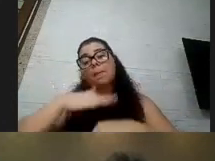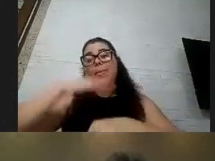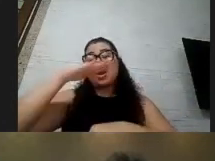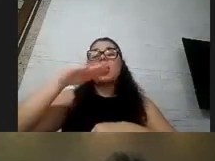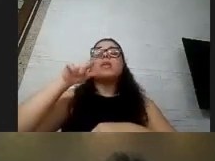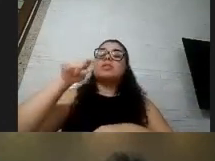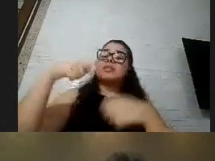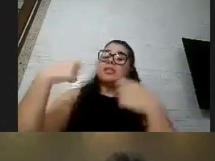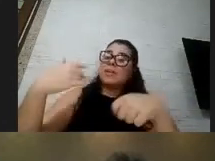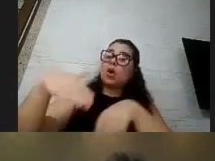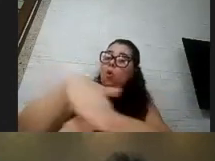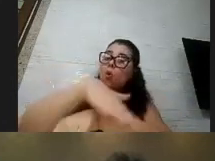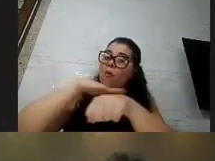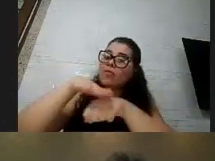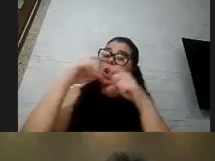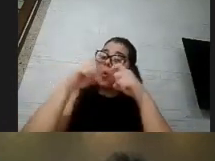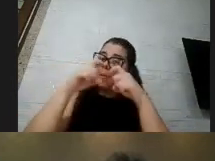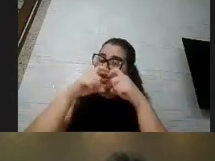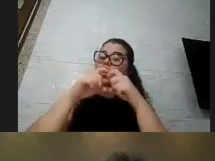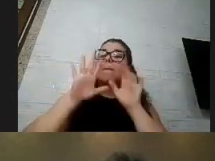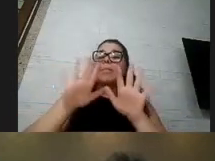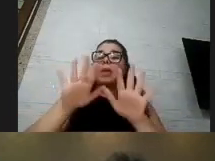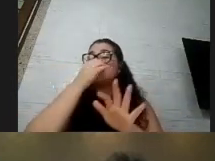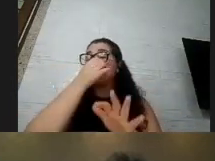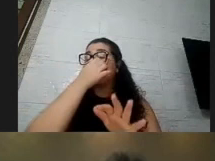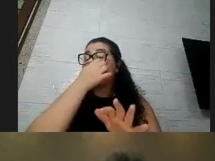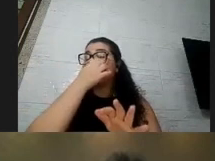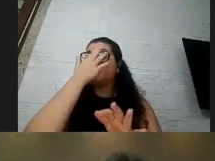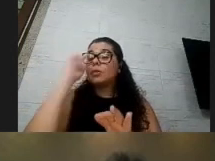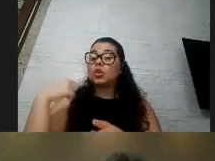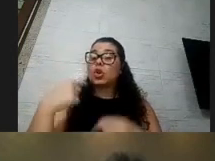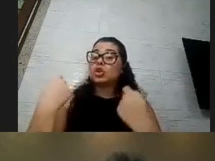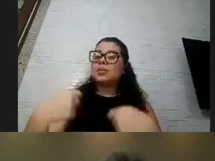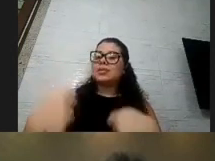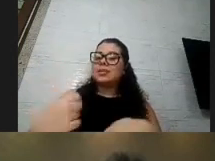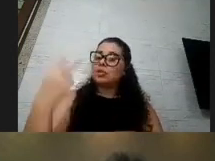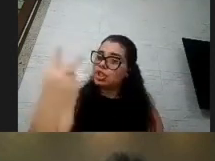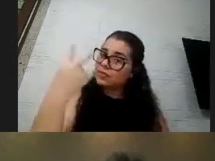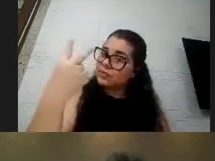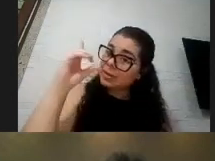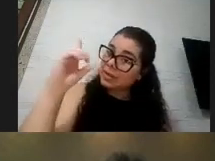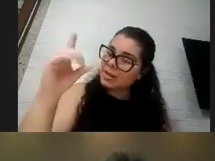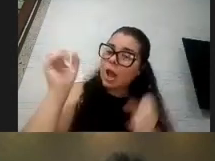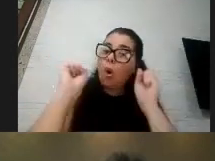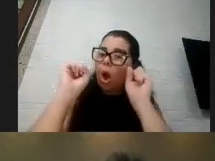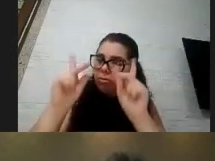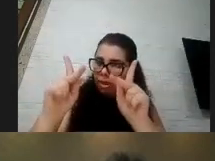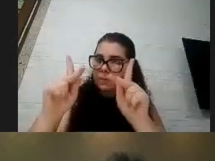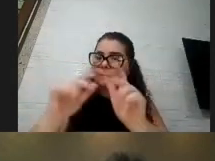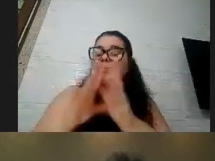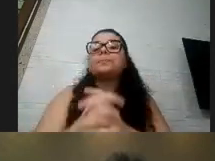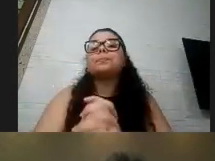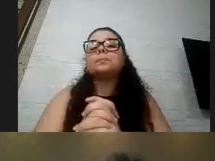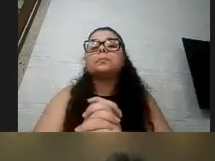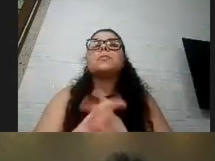conversar com o médico dela mas idealmente todo mundo precisa ter níveis de vitamina D adequados que pode ter